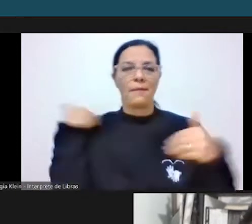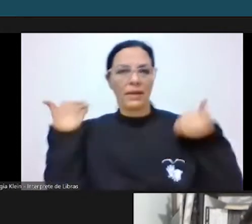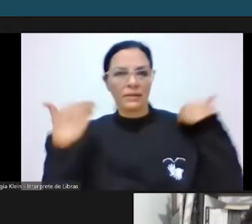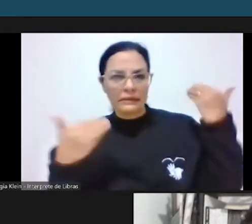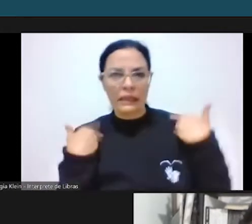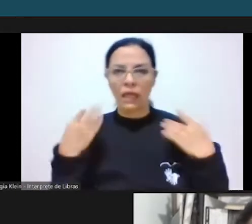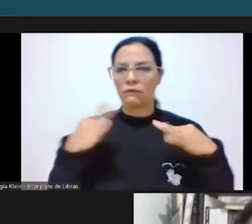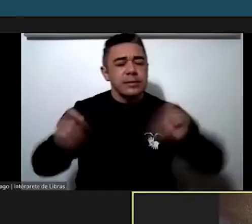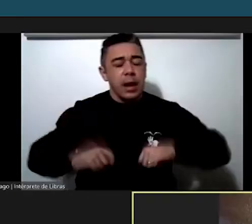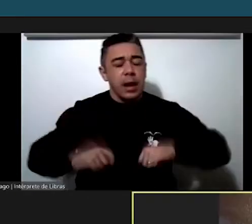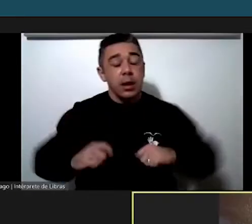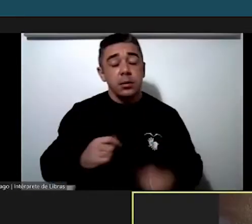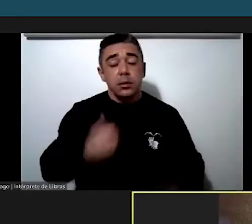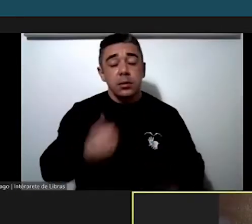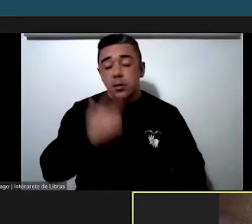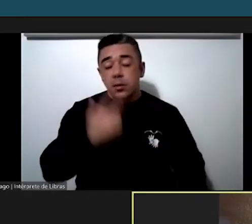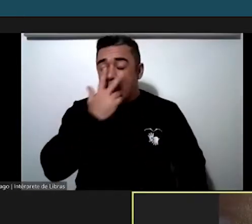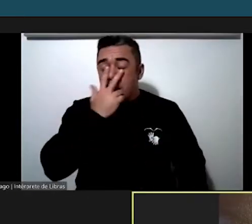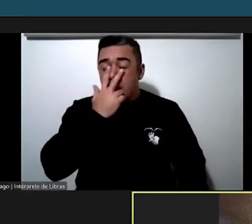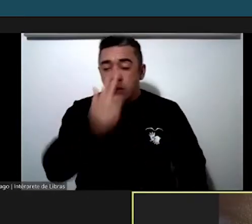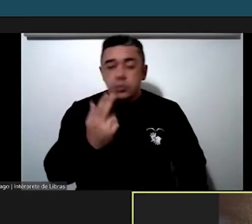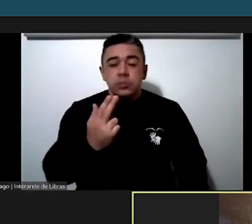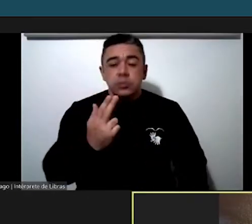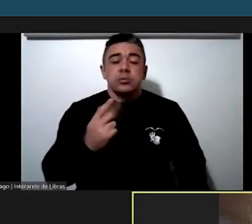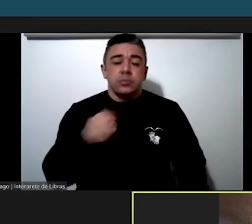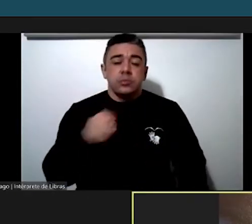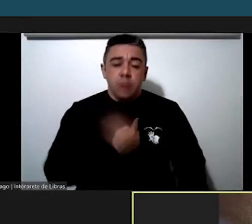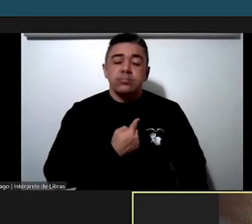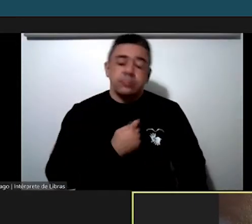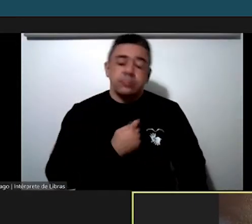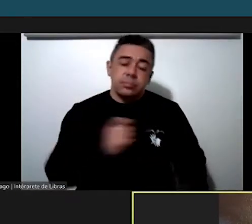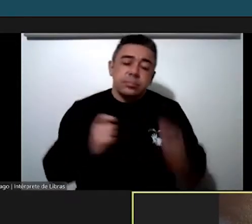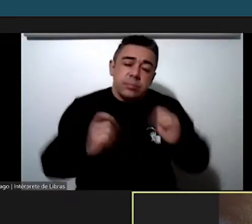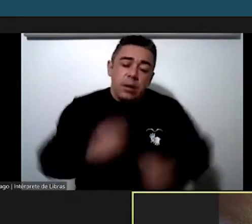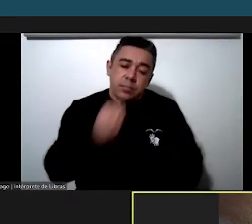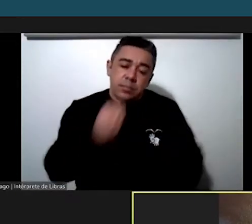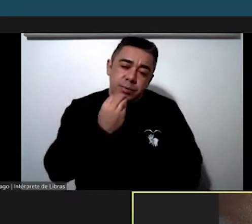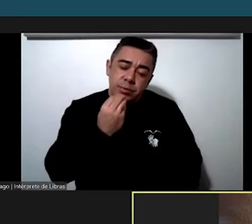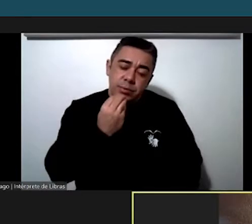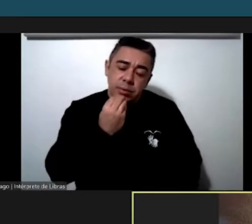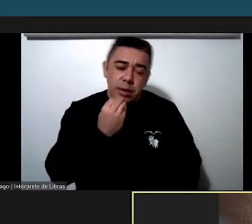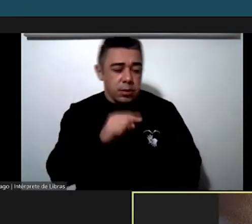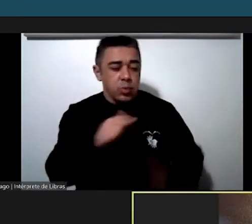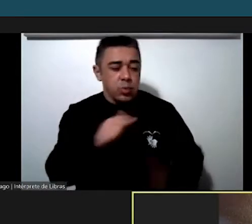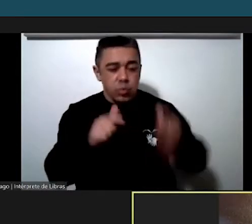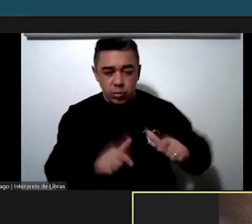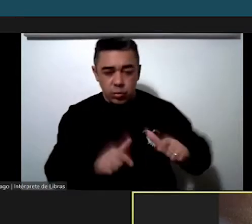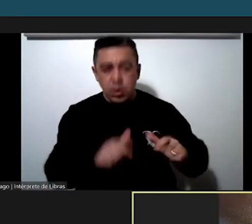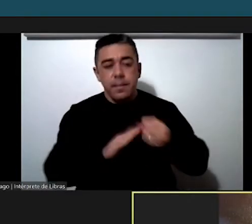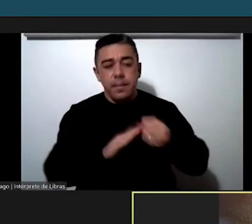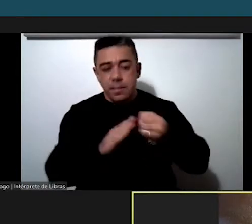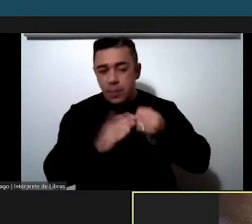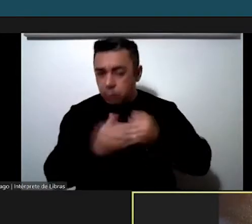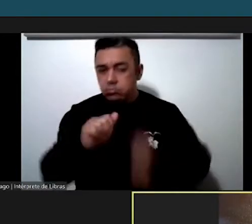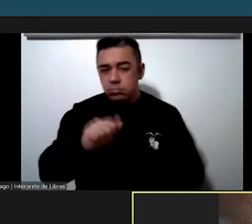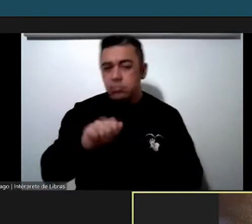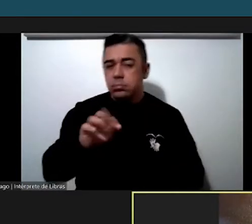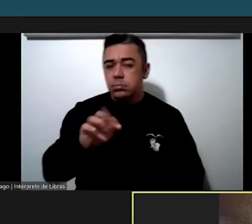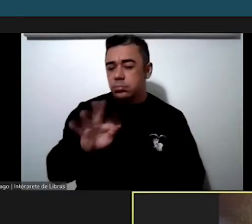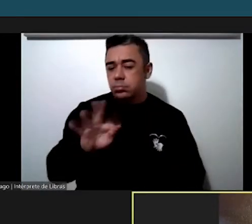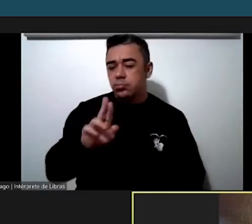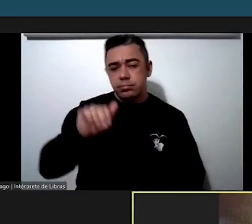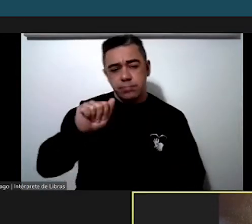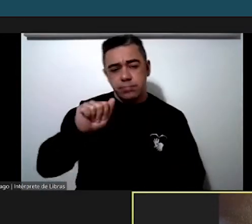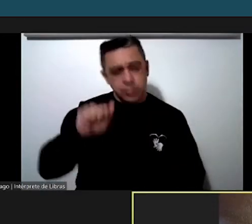turismo para a população. Nós temos aí uma grande oportunidade no Atuba, é bairro carente, a gente sabe disso, é um espaço